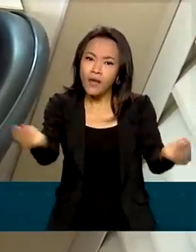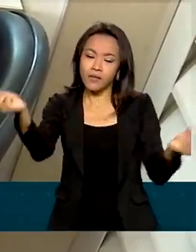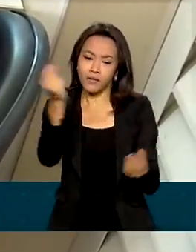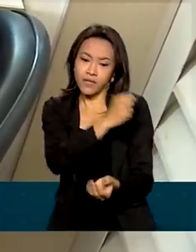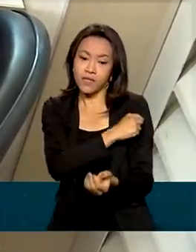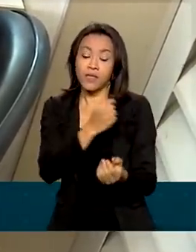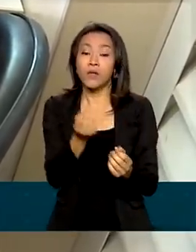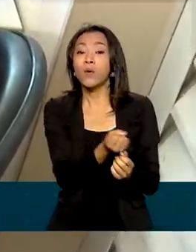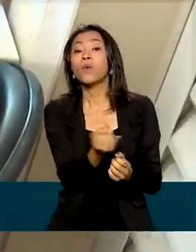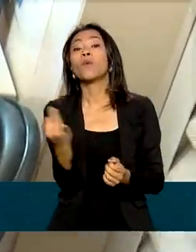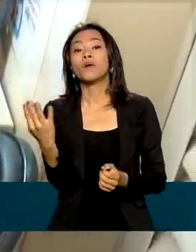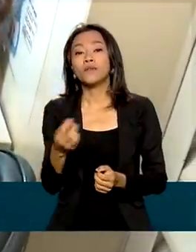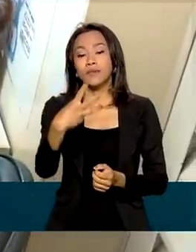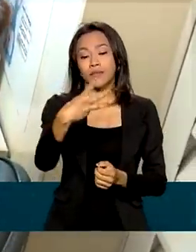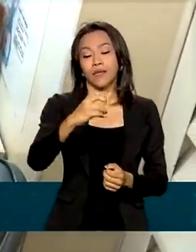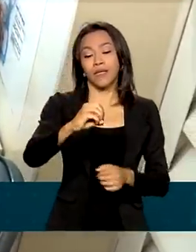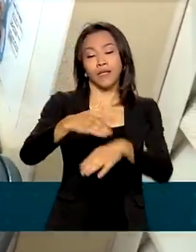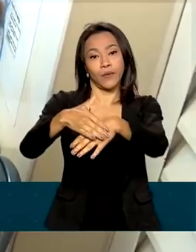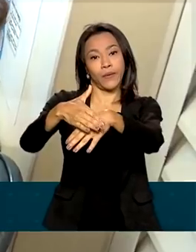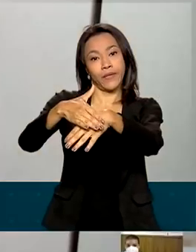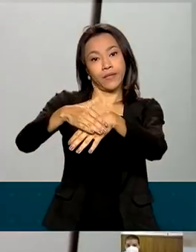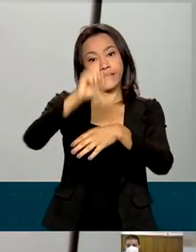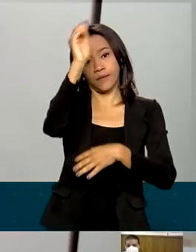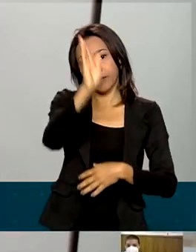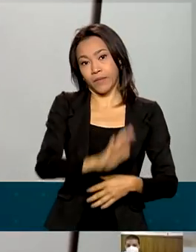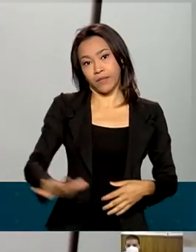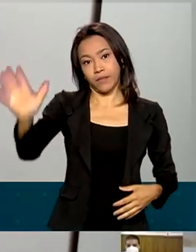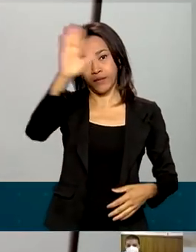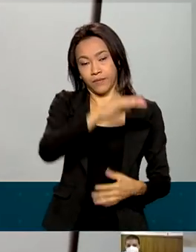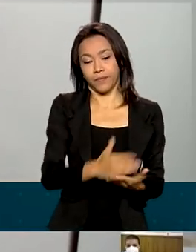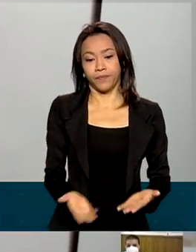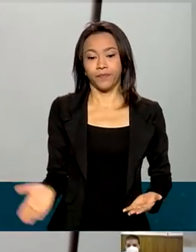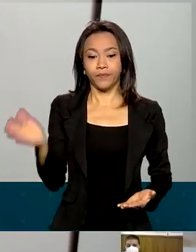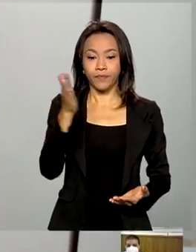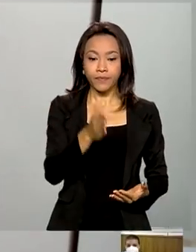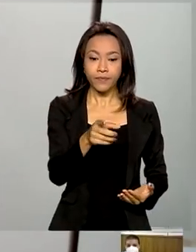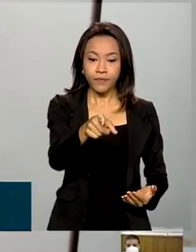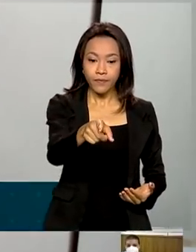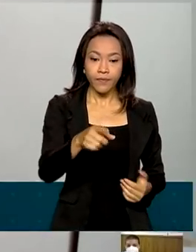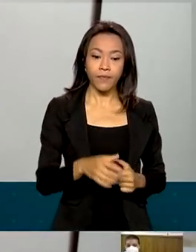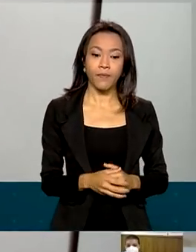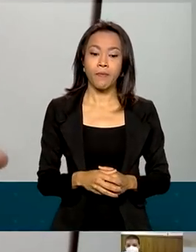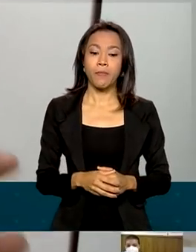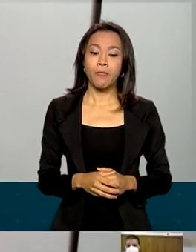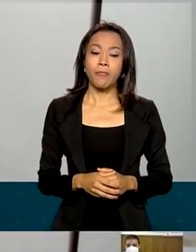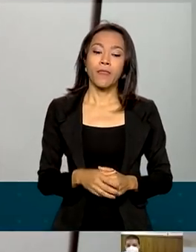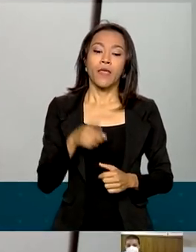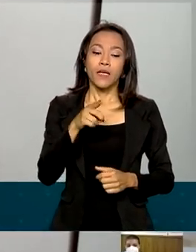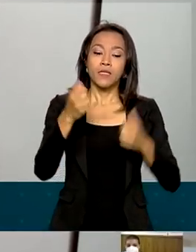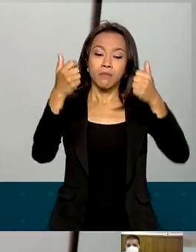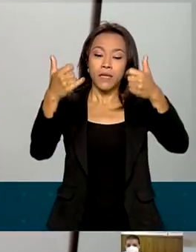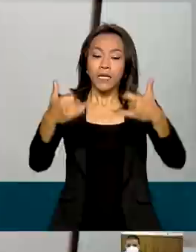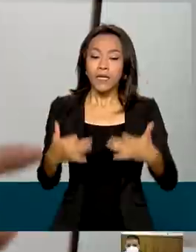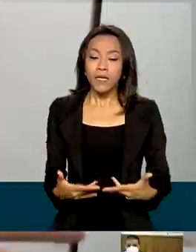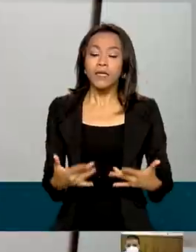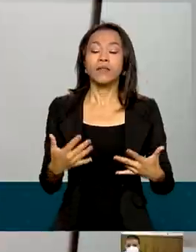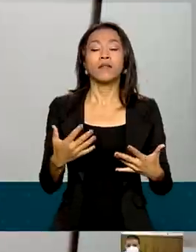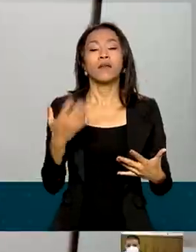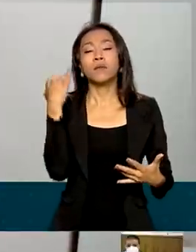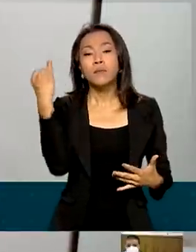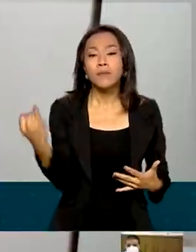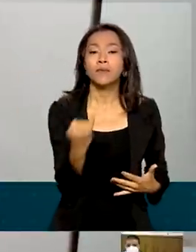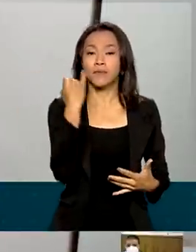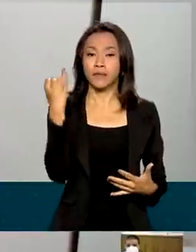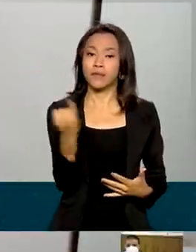doenças em todo o território nacional. São instrumentos absolutamente importantes para a saúde da